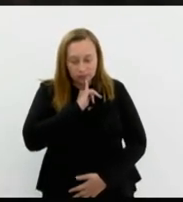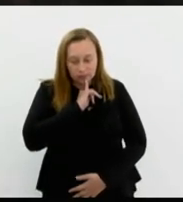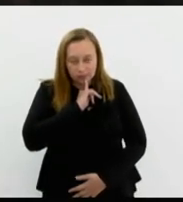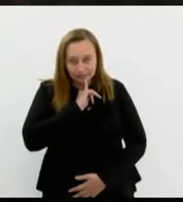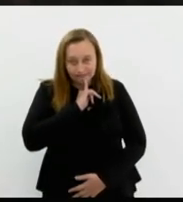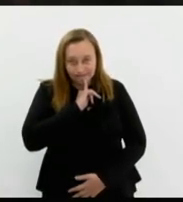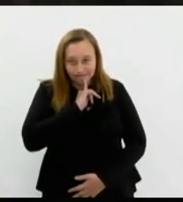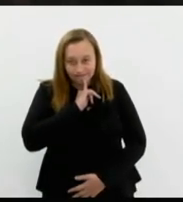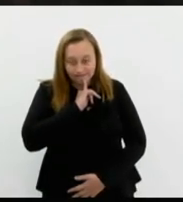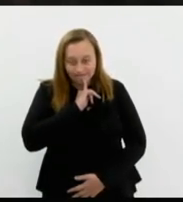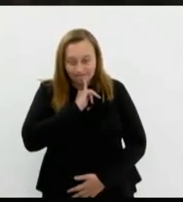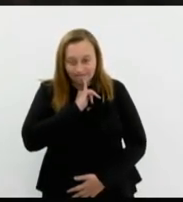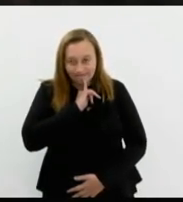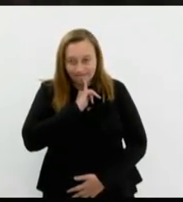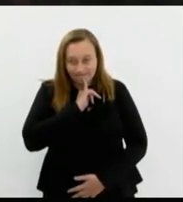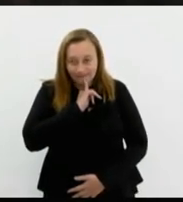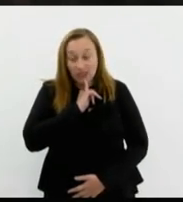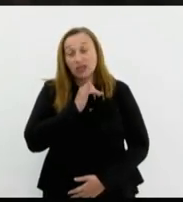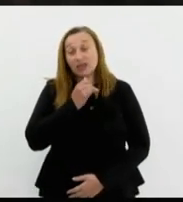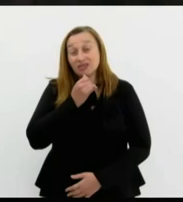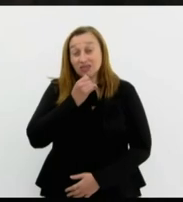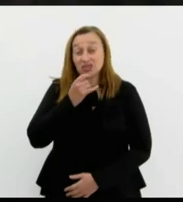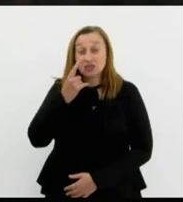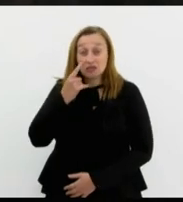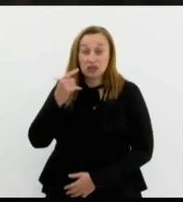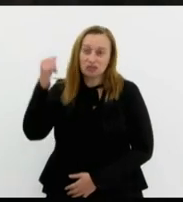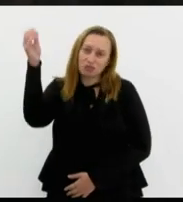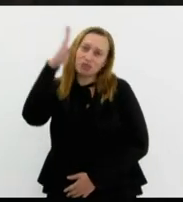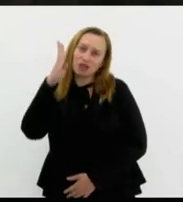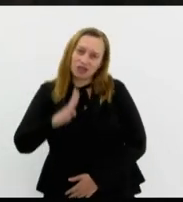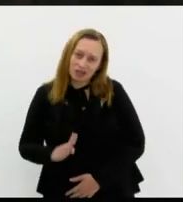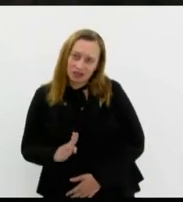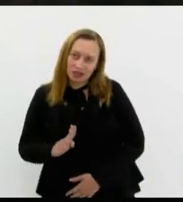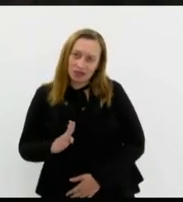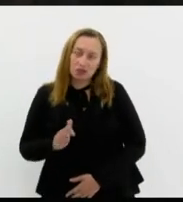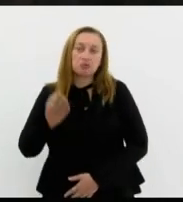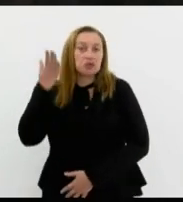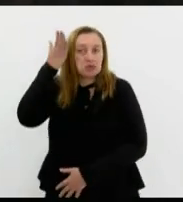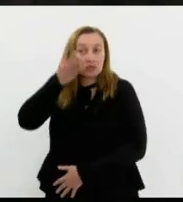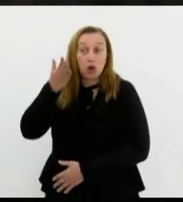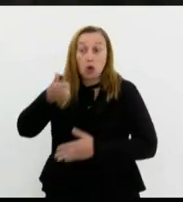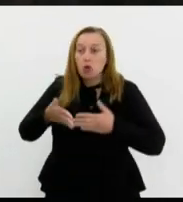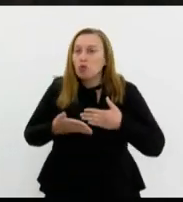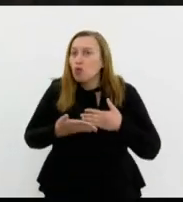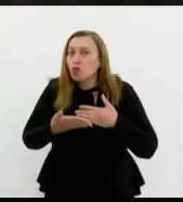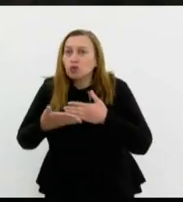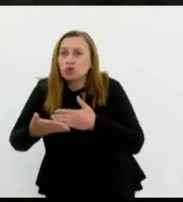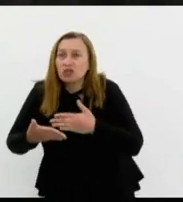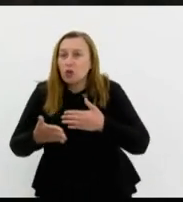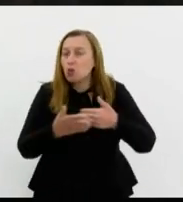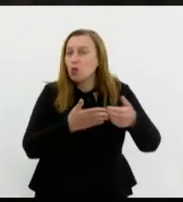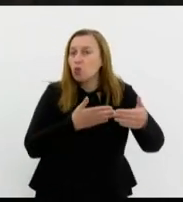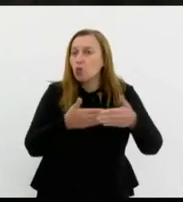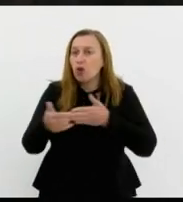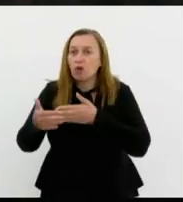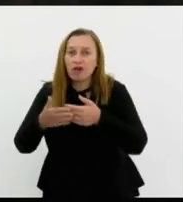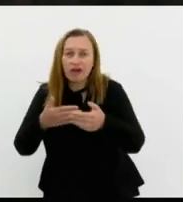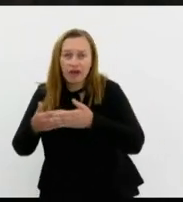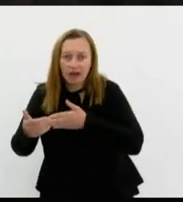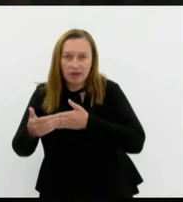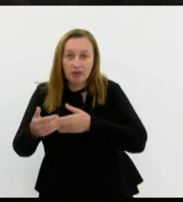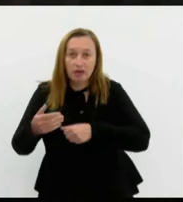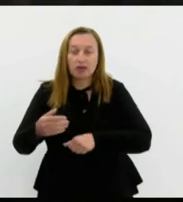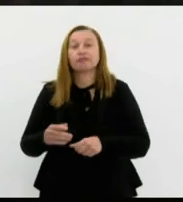descredibiliza o Brasil como eventual condutor de qualquer processo de paz